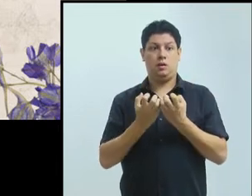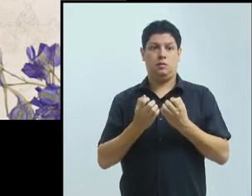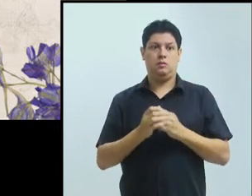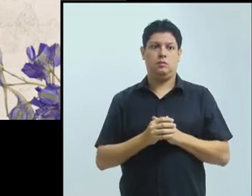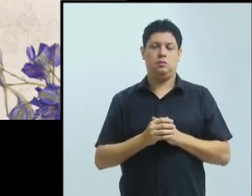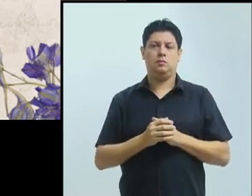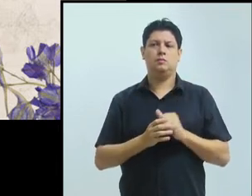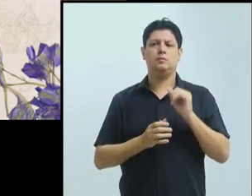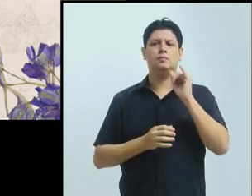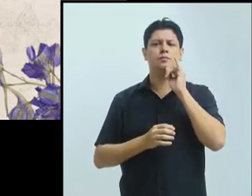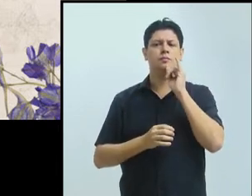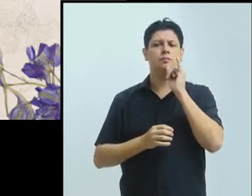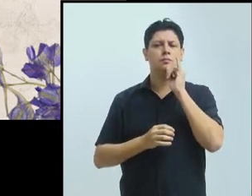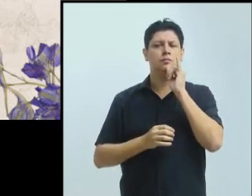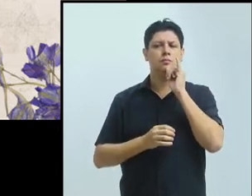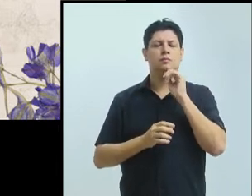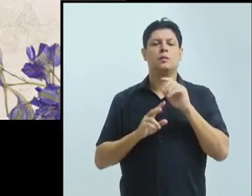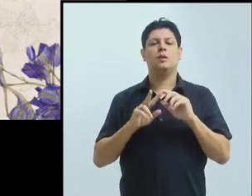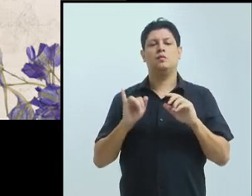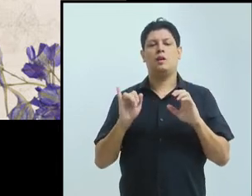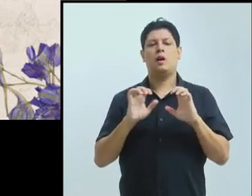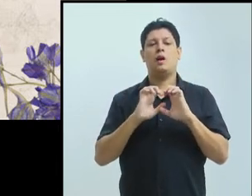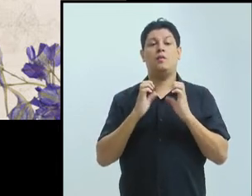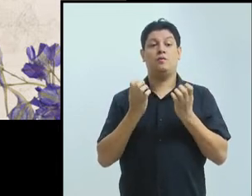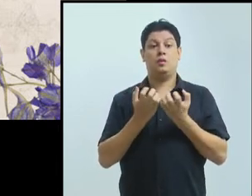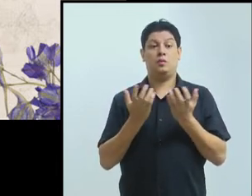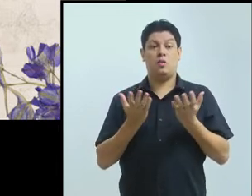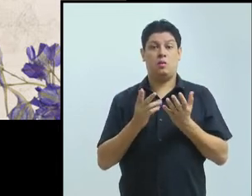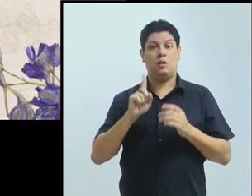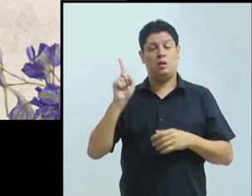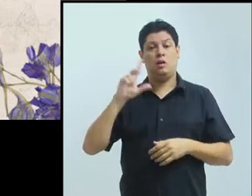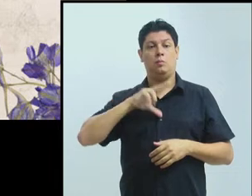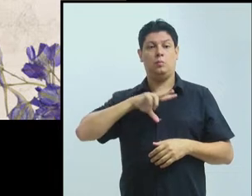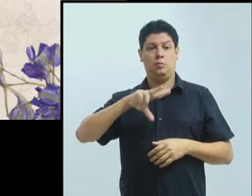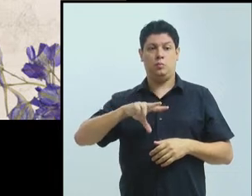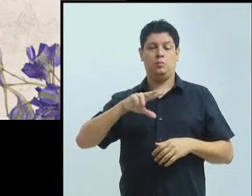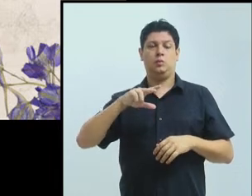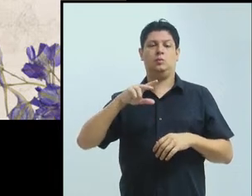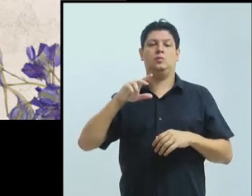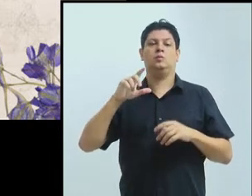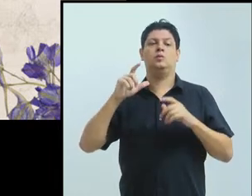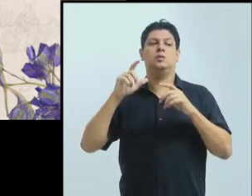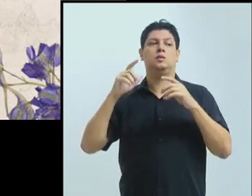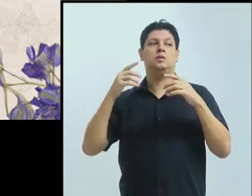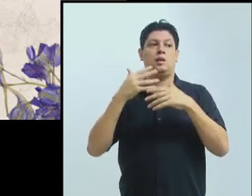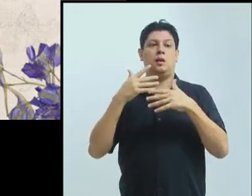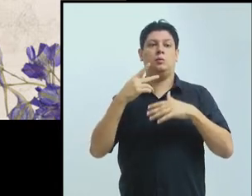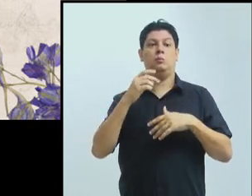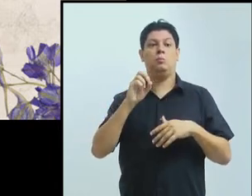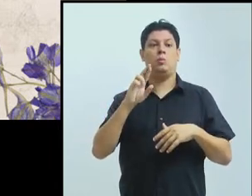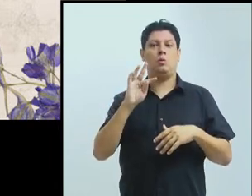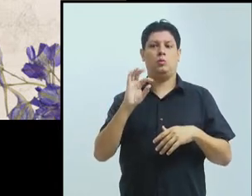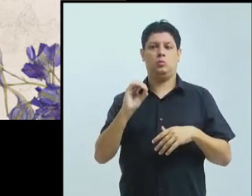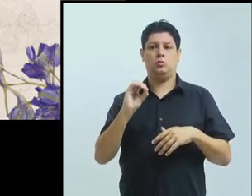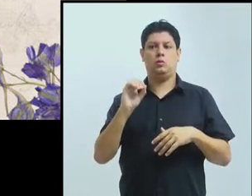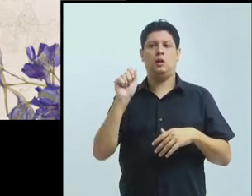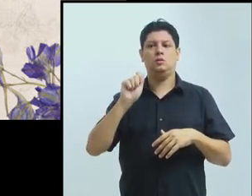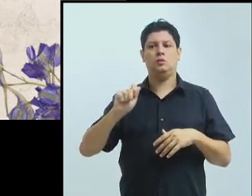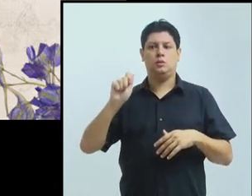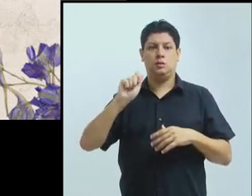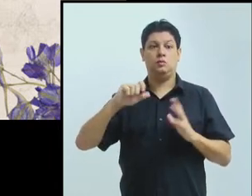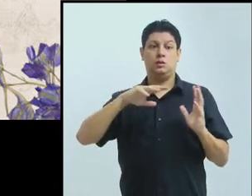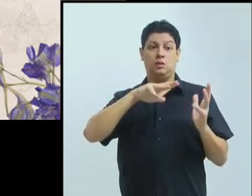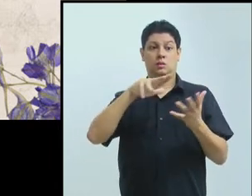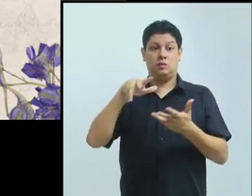superimportante no porto, da AIU, da Associação Internacional de Lusitanistas. Bom, está bem